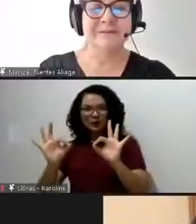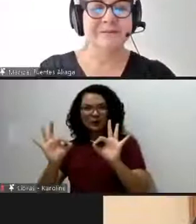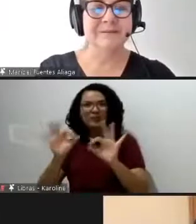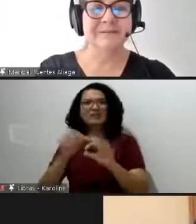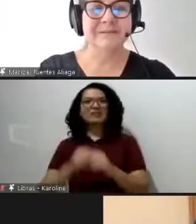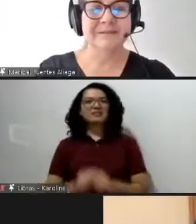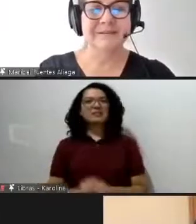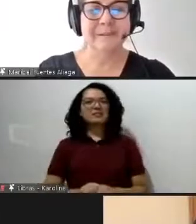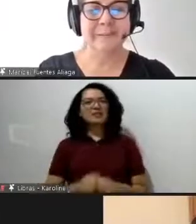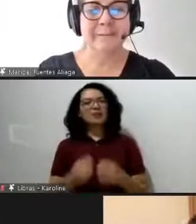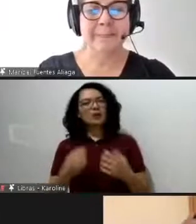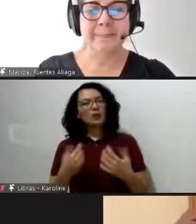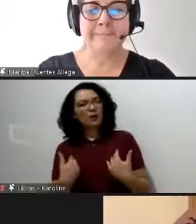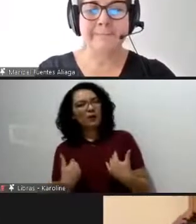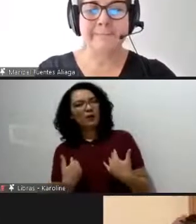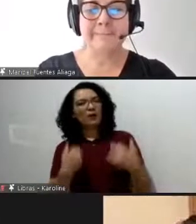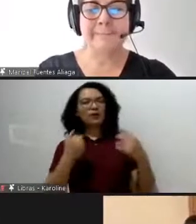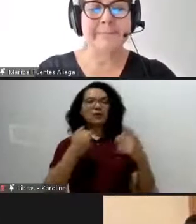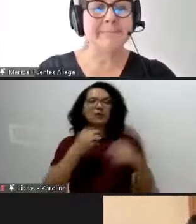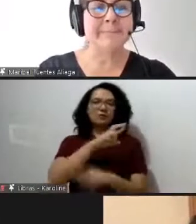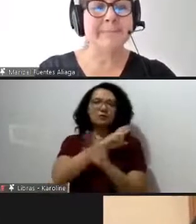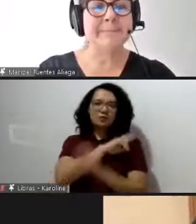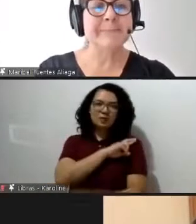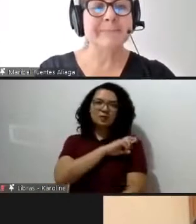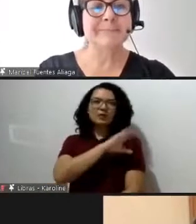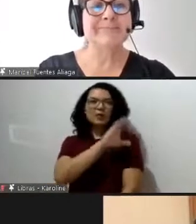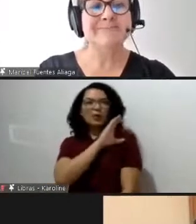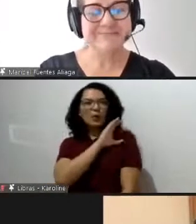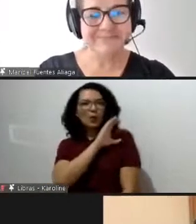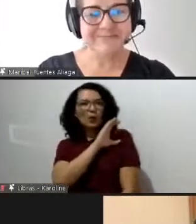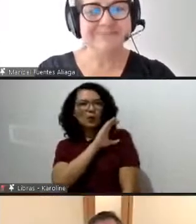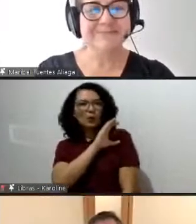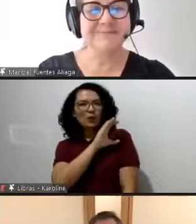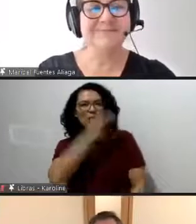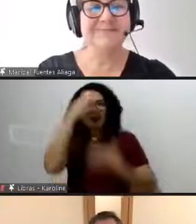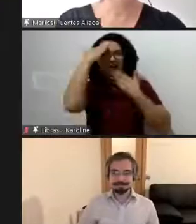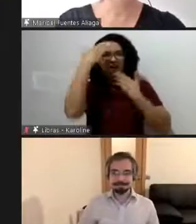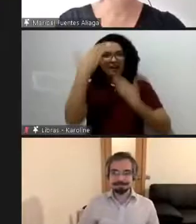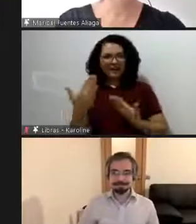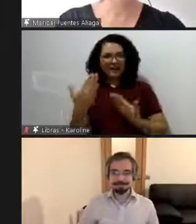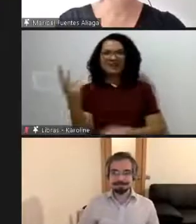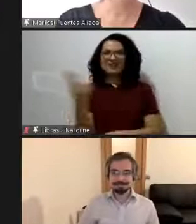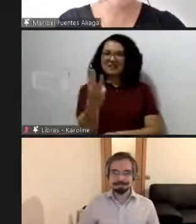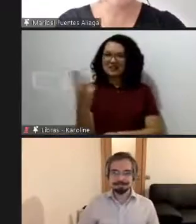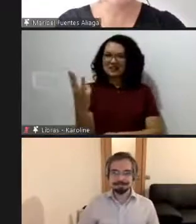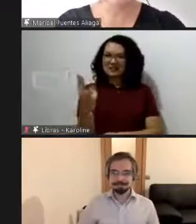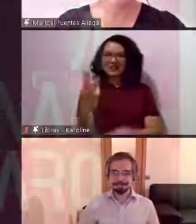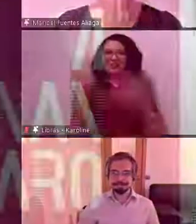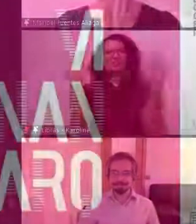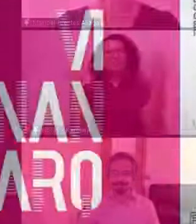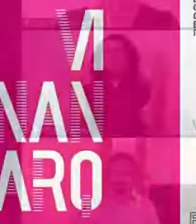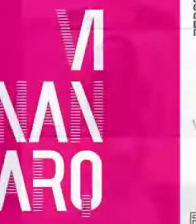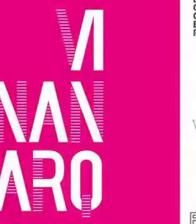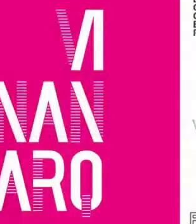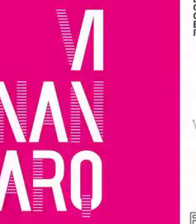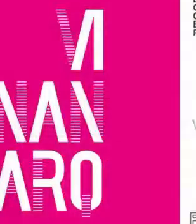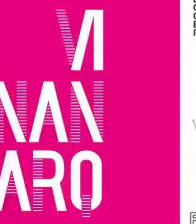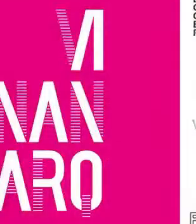toda a coordenação agradeço Rebeca, Paula e Maribel. Parabéns. Obrigada, Ricardo. Obrigada.